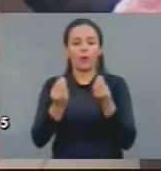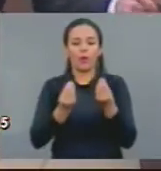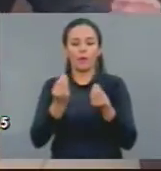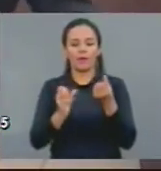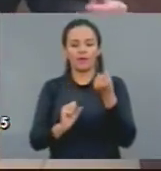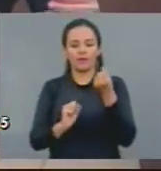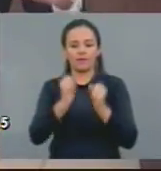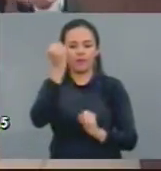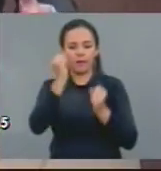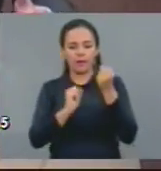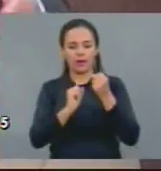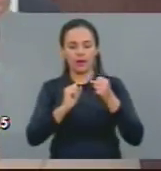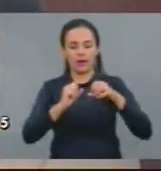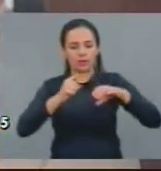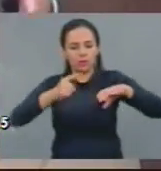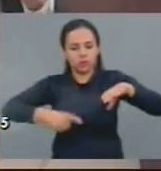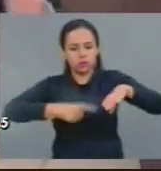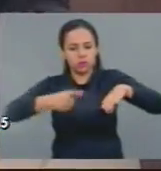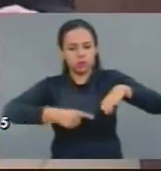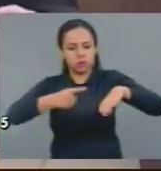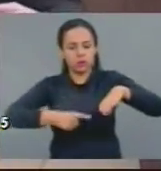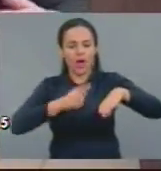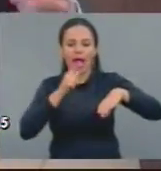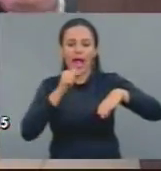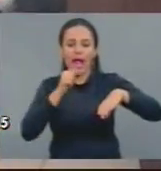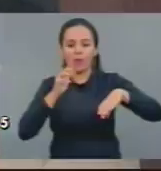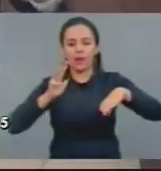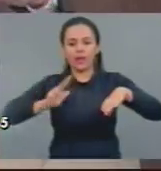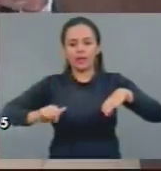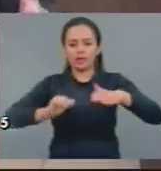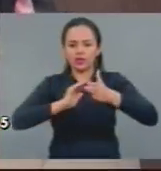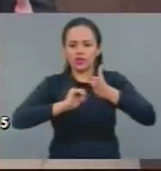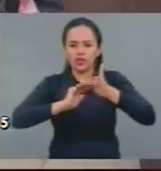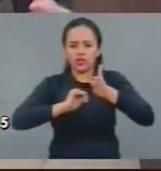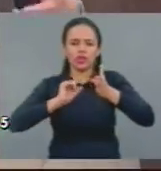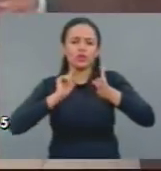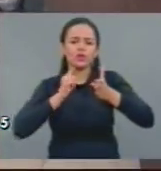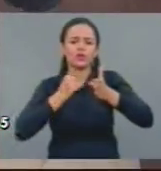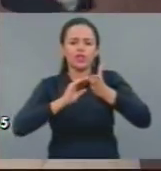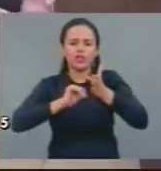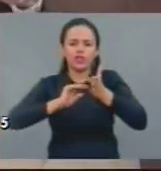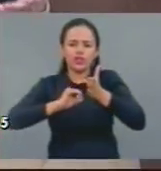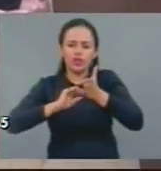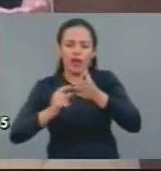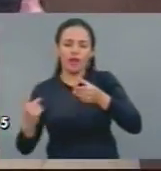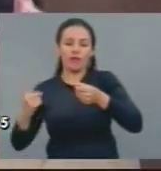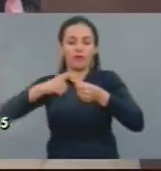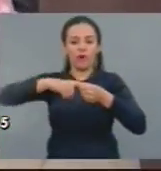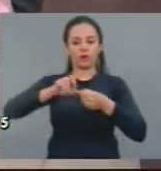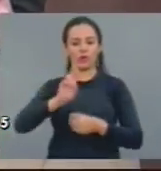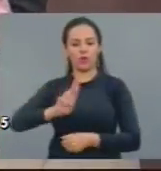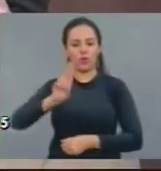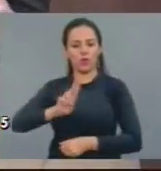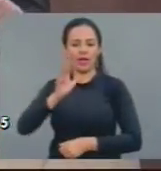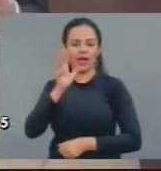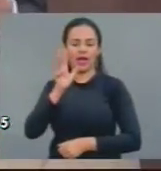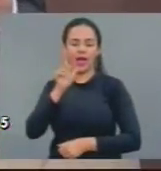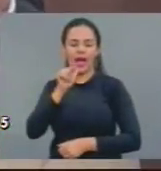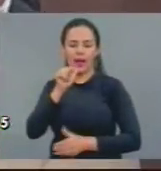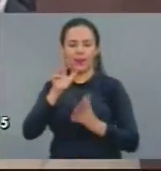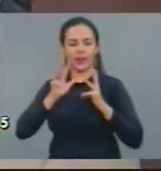Diminuam o consumo nas casas. Só que o consumo das casas, o abastecimento doméstico,